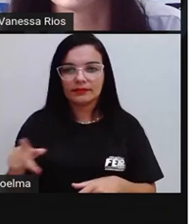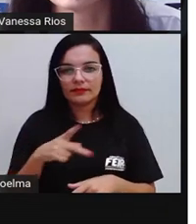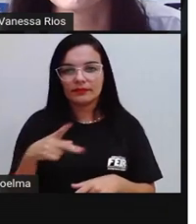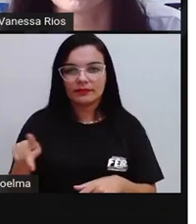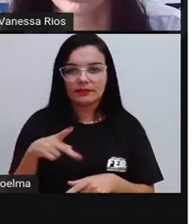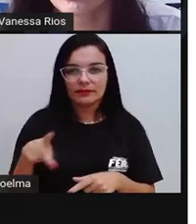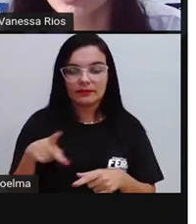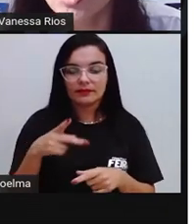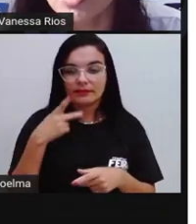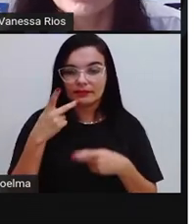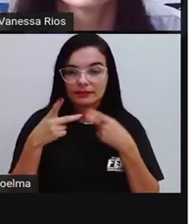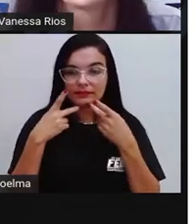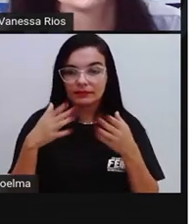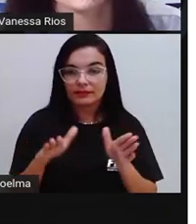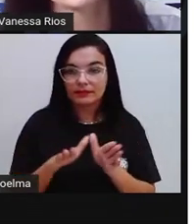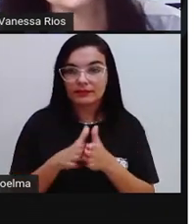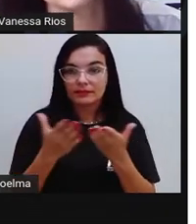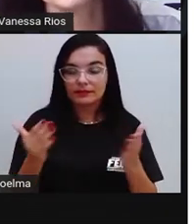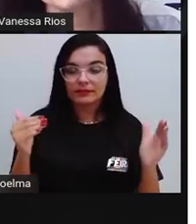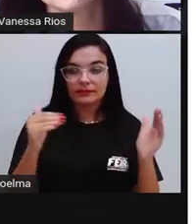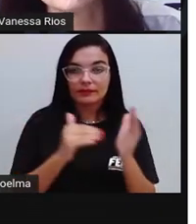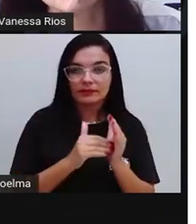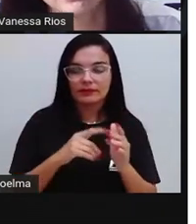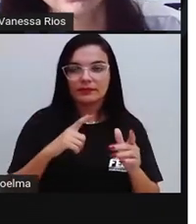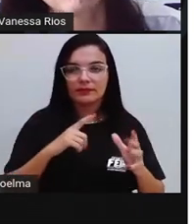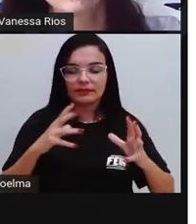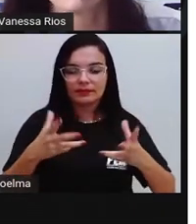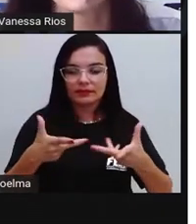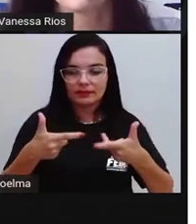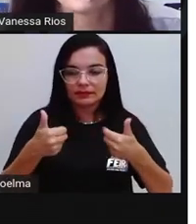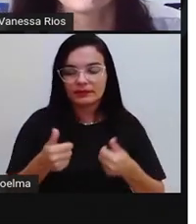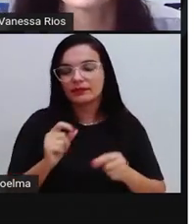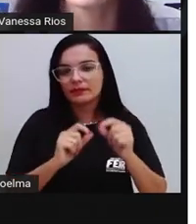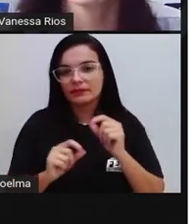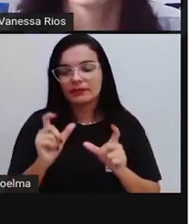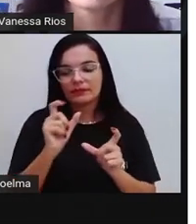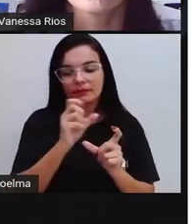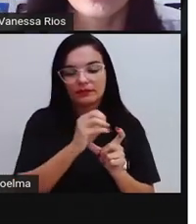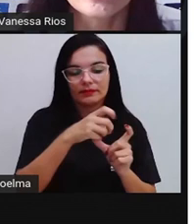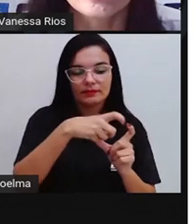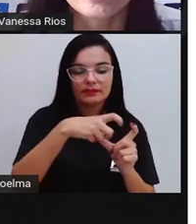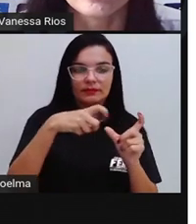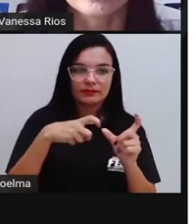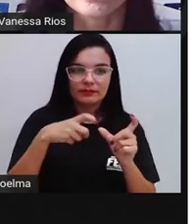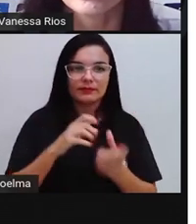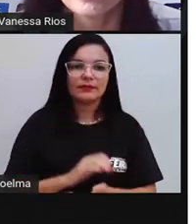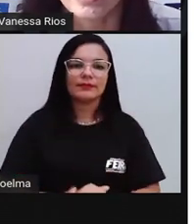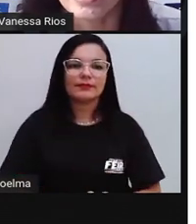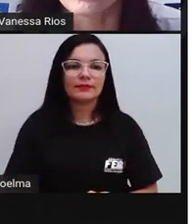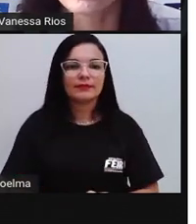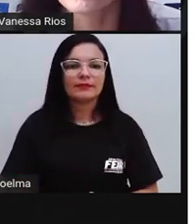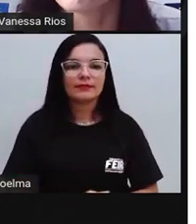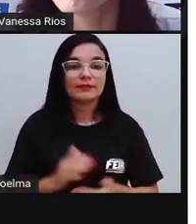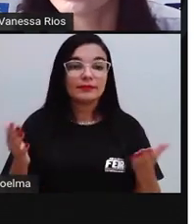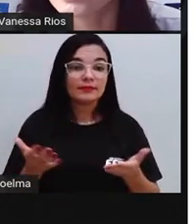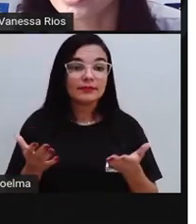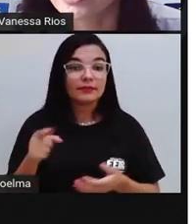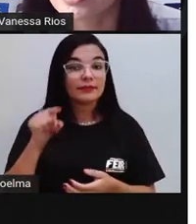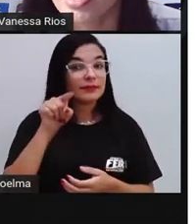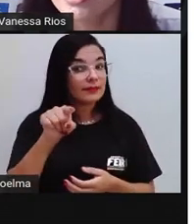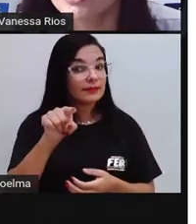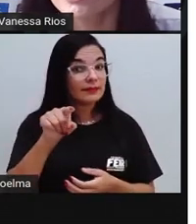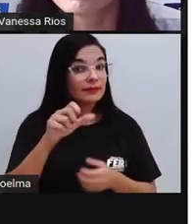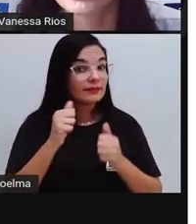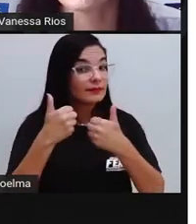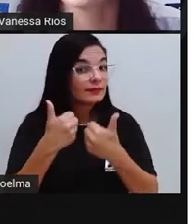sílaba tônica é a última, nós classificamos essa palavra como uma palavra oxítona. Agora é com você,